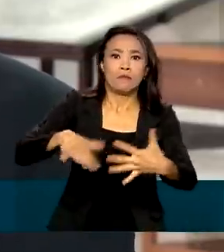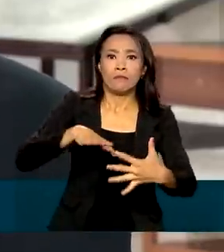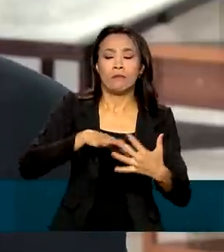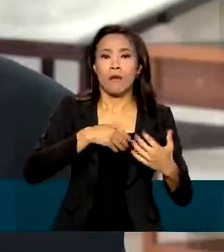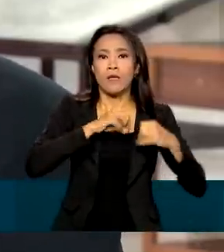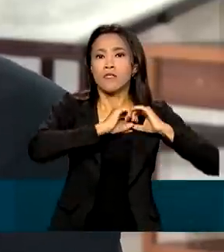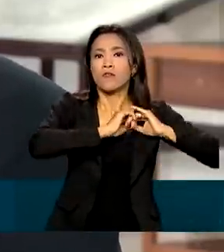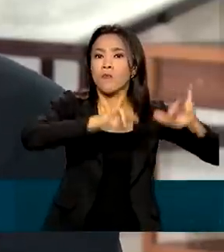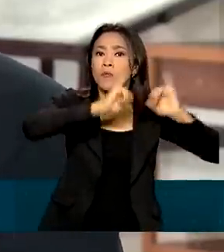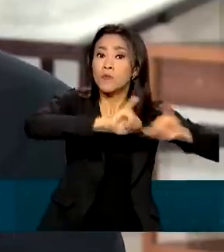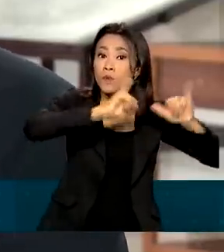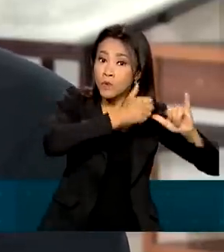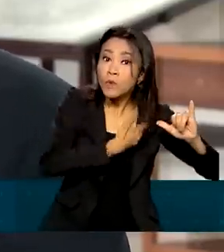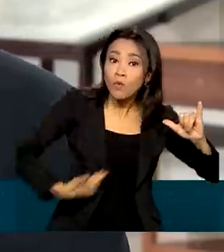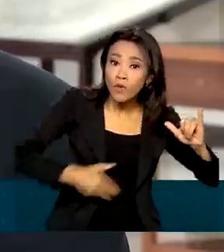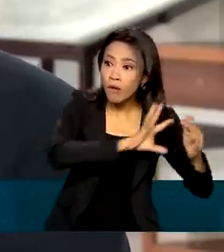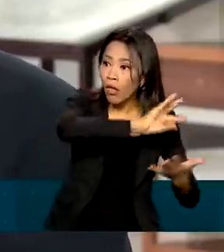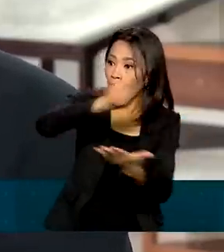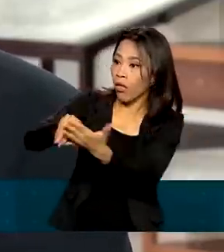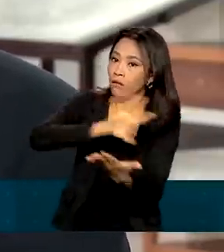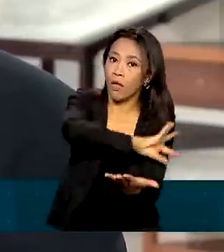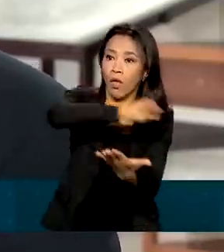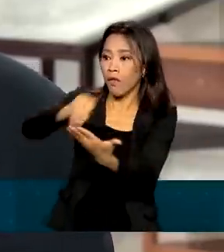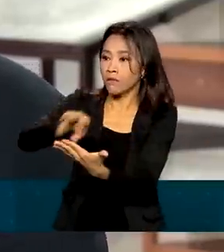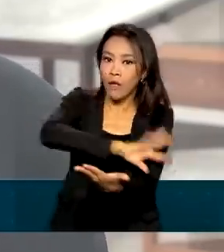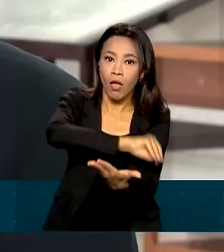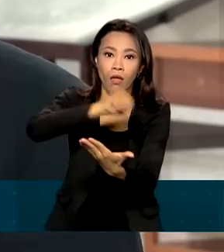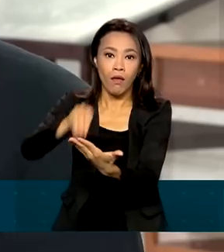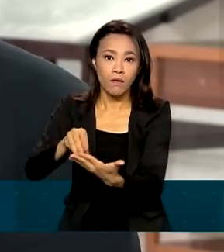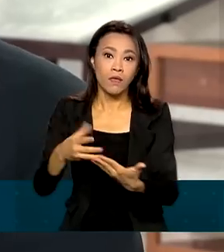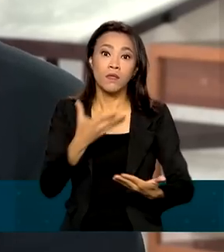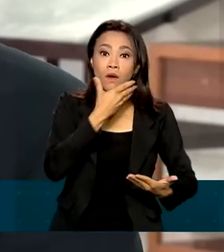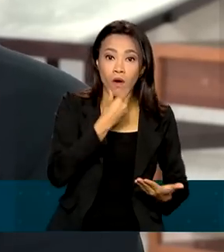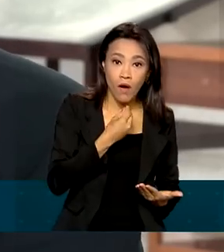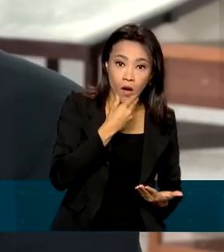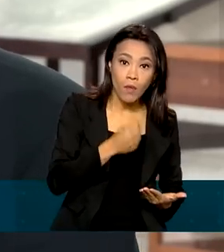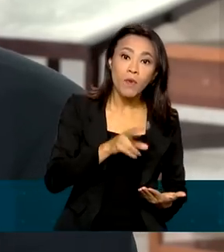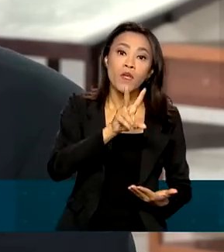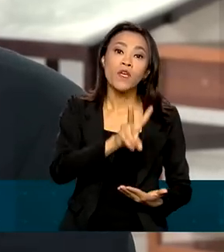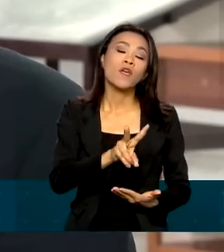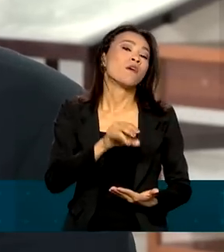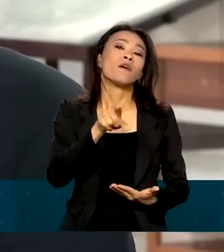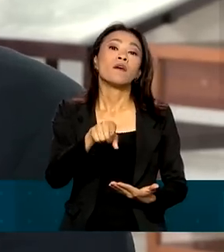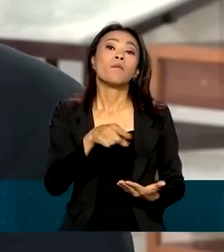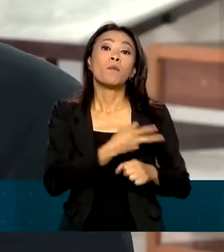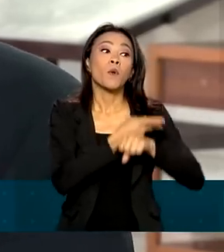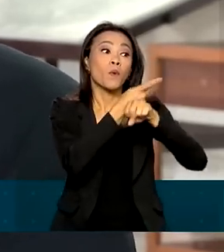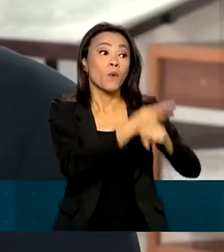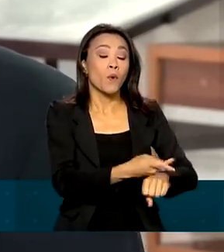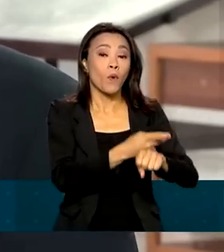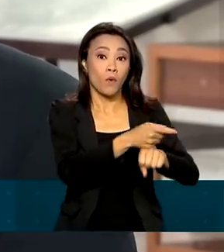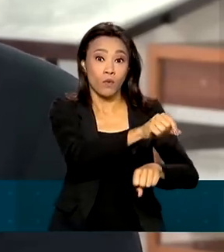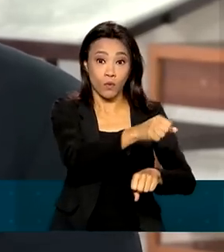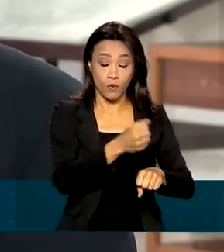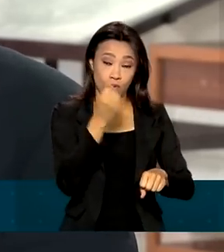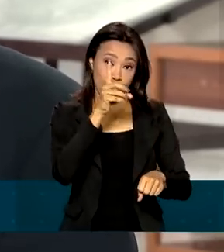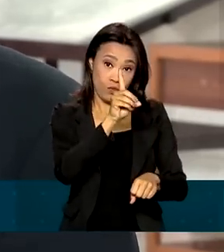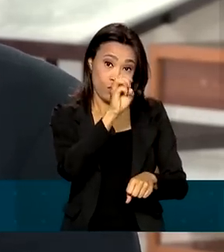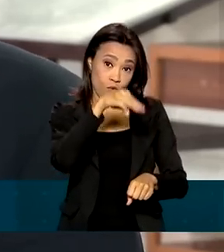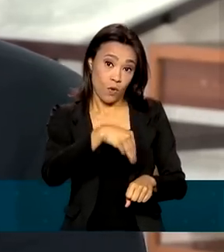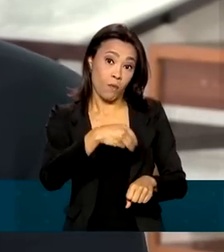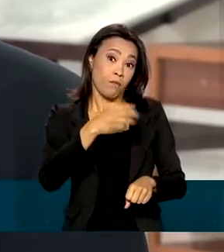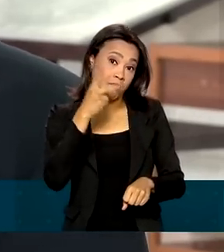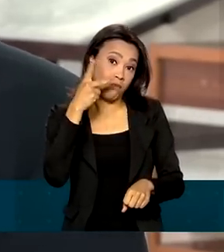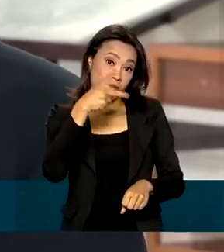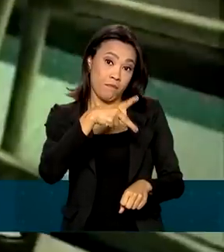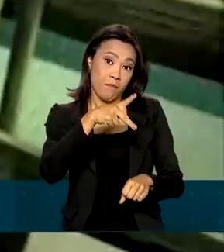o erário público. Então, o visconde de Albuquerque procurou o imperador Dom Pedro II e levou esse problema